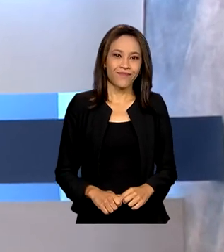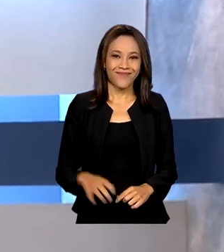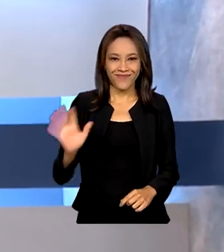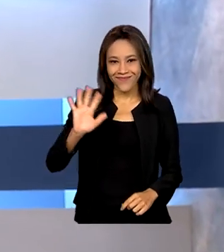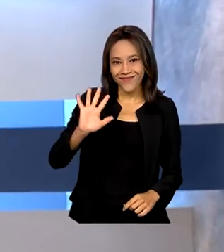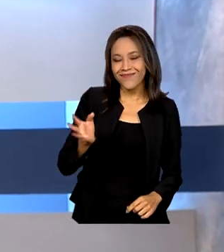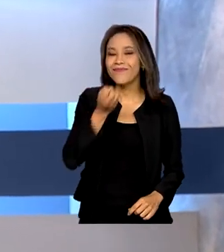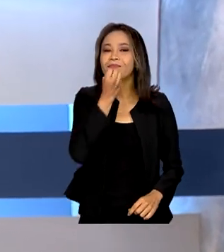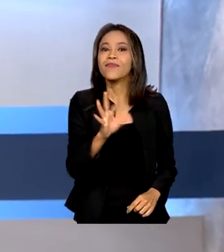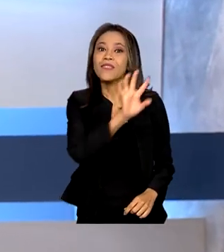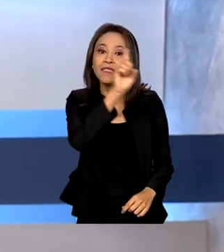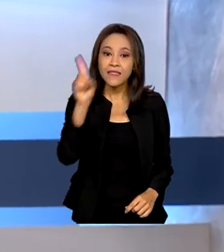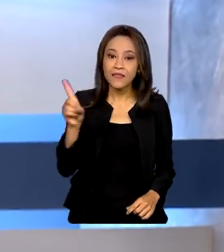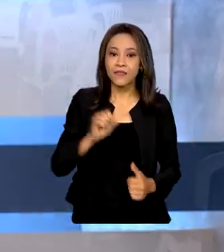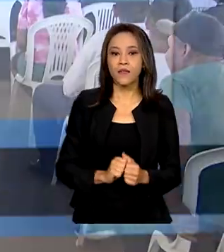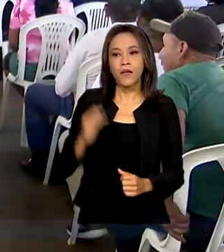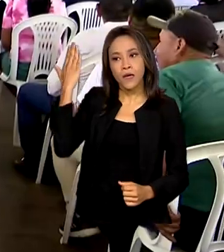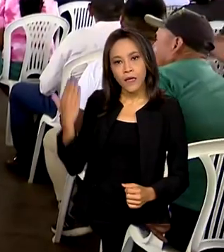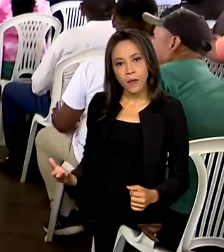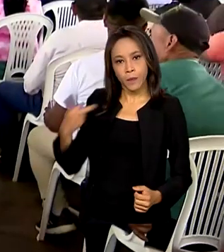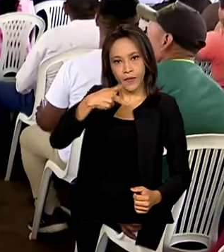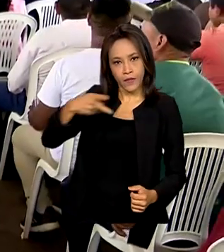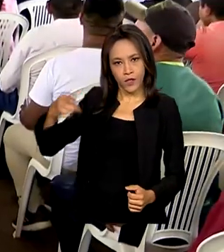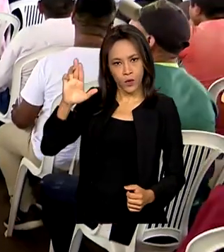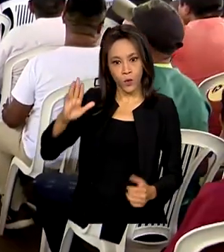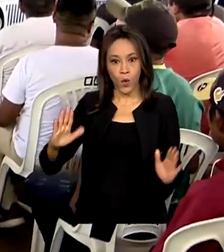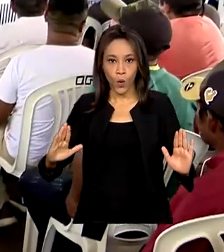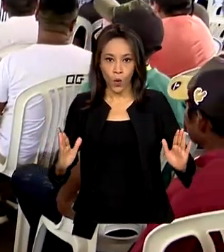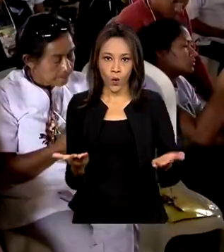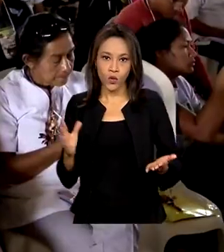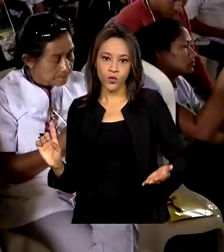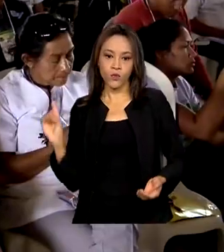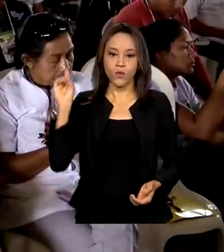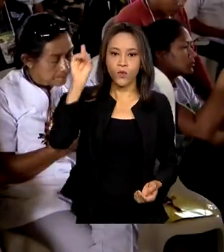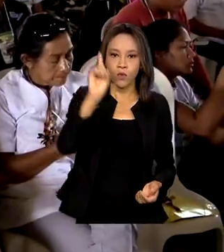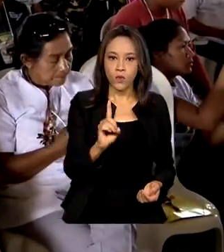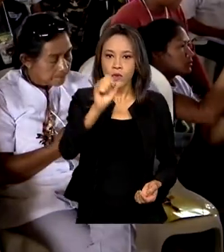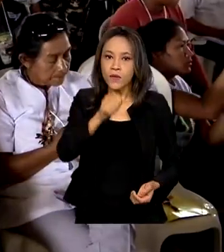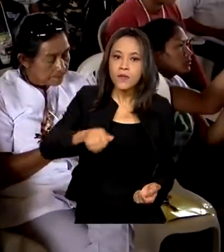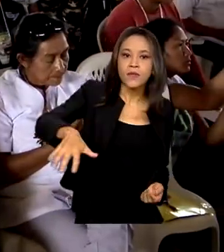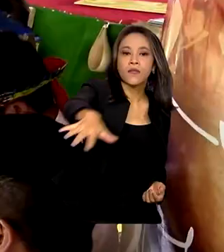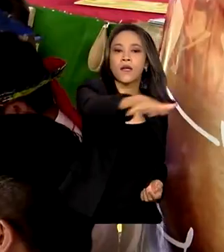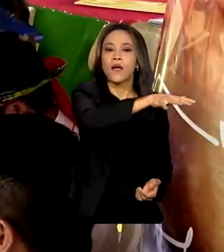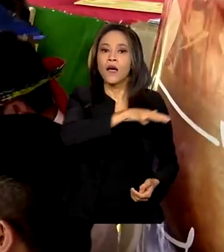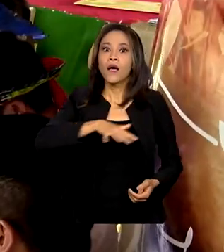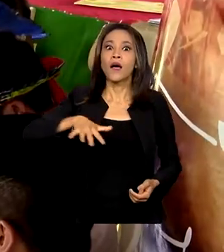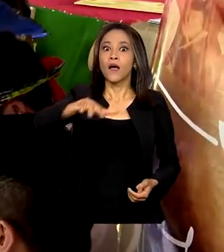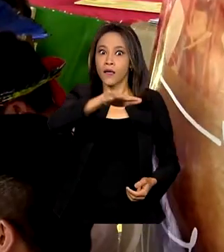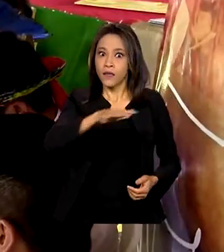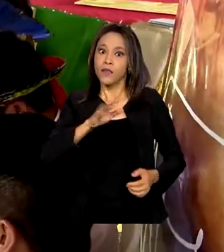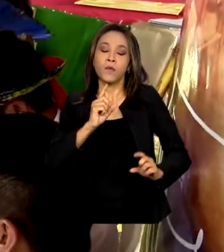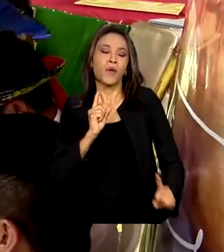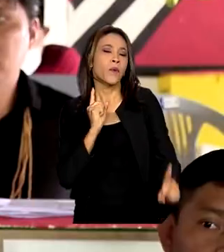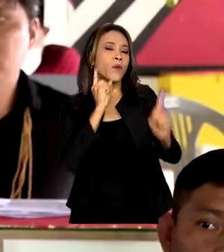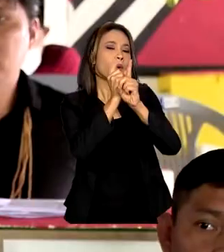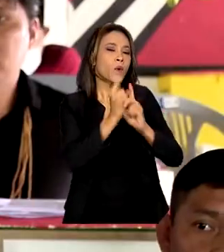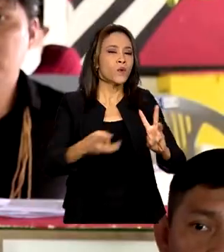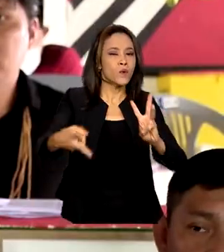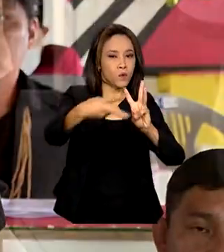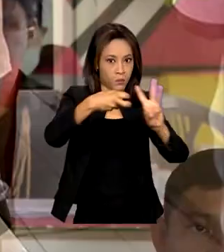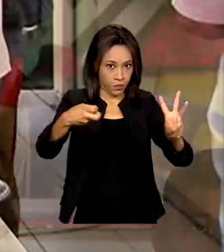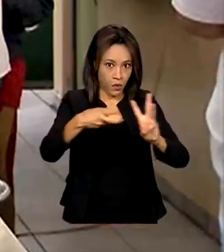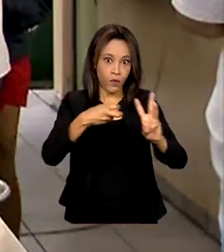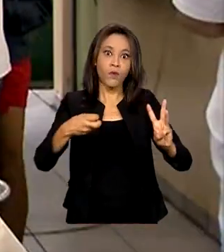Olá, bom dia. Presidente Lula vai hoje à região de Raposa Serra do Sol para encontro com povos indígenas de Roraima.